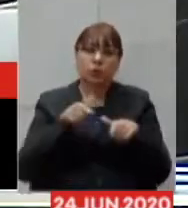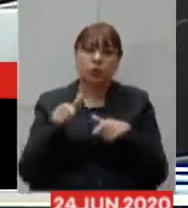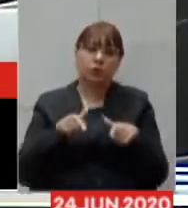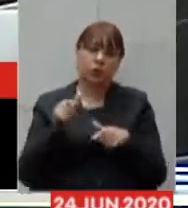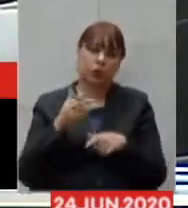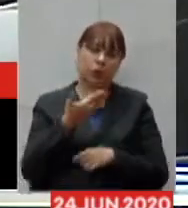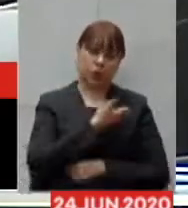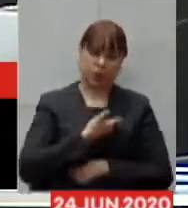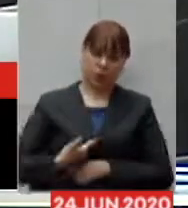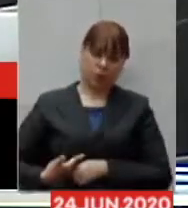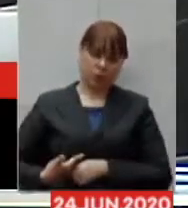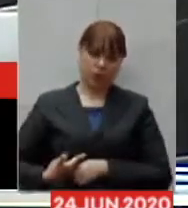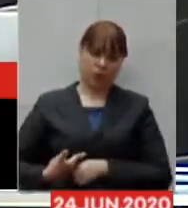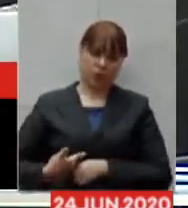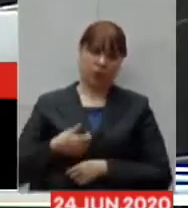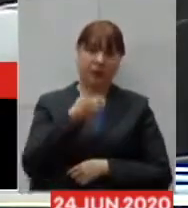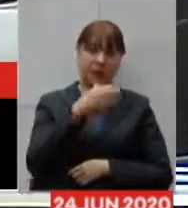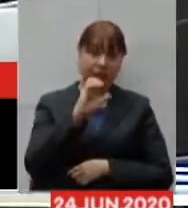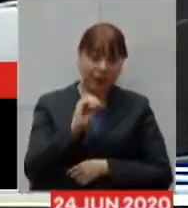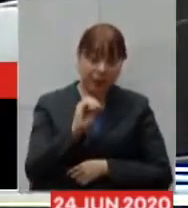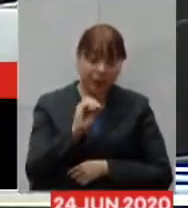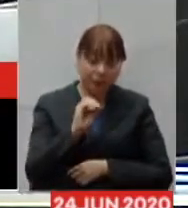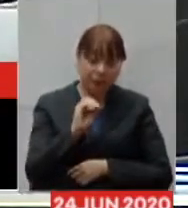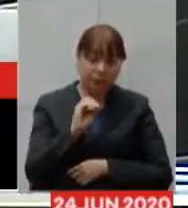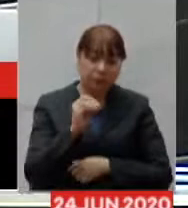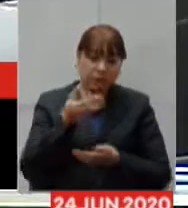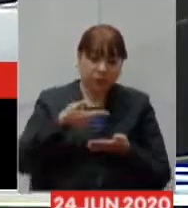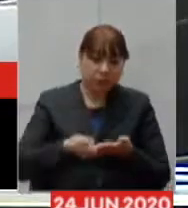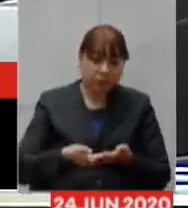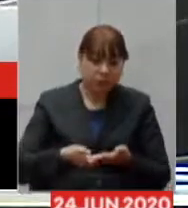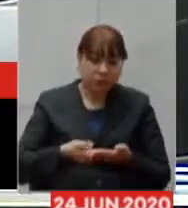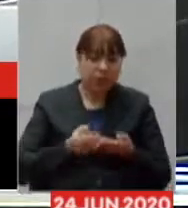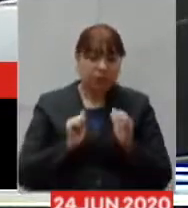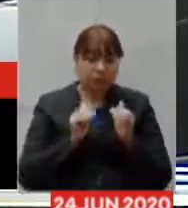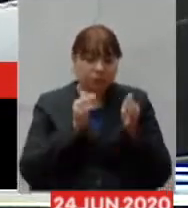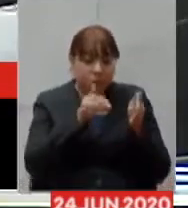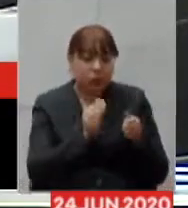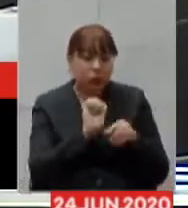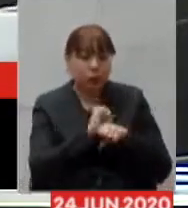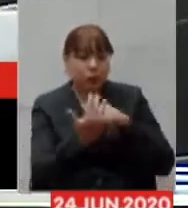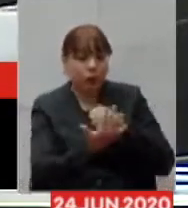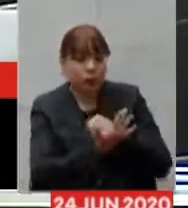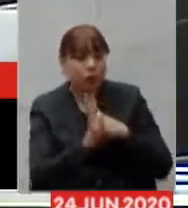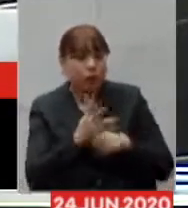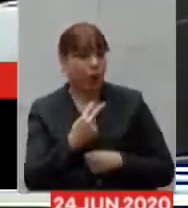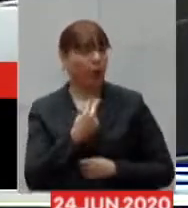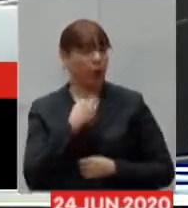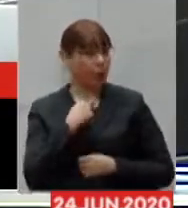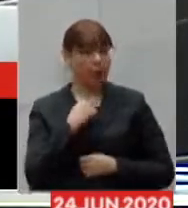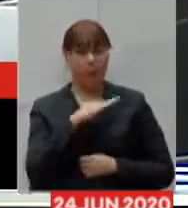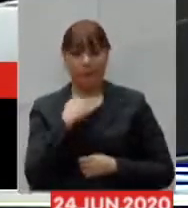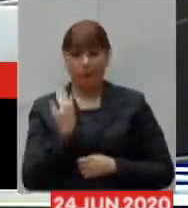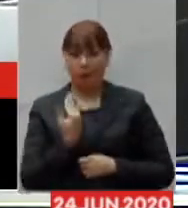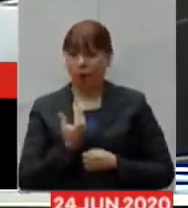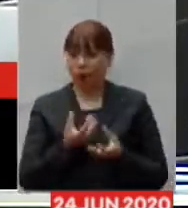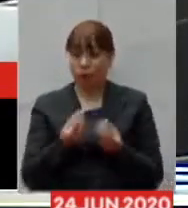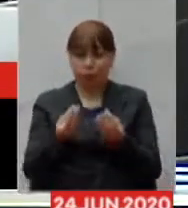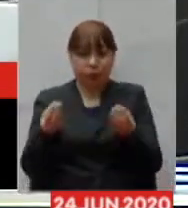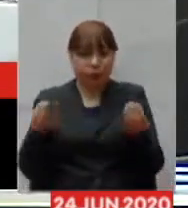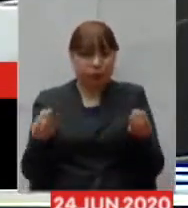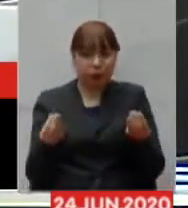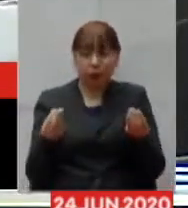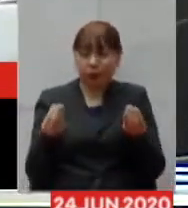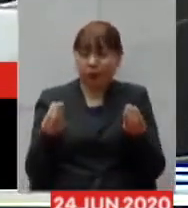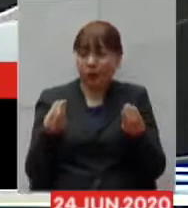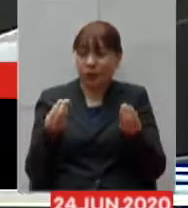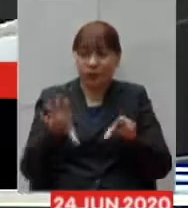os dez leitos para covid estão permanentemente ocupados as mortes estão aumentando e a doença espalhando em